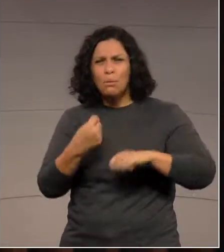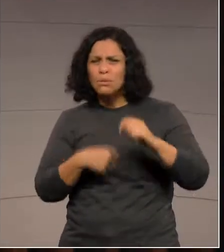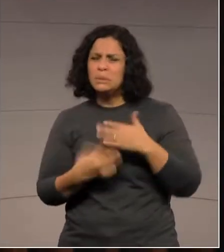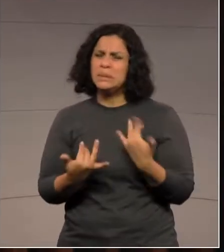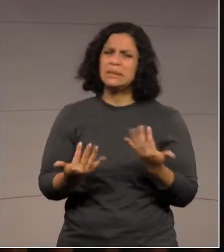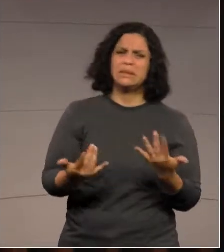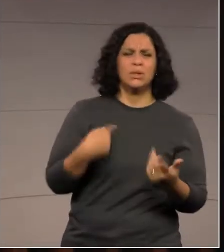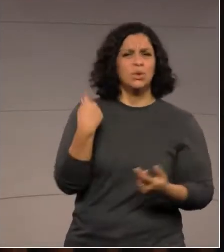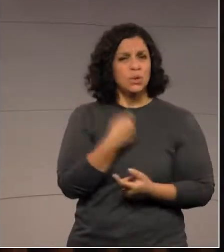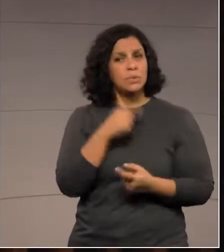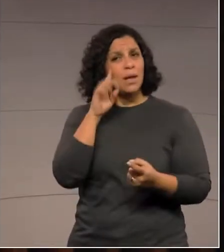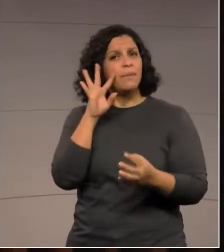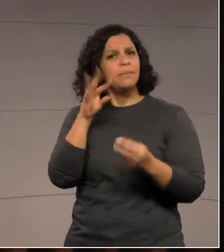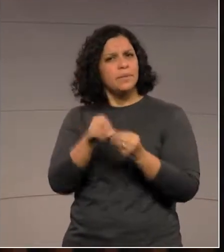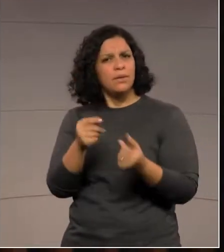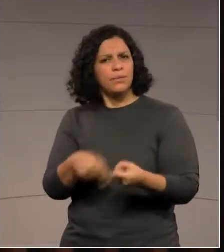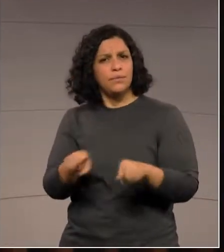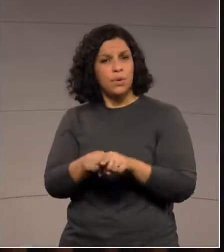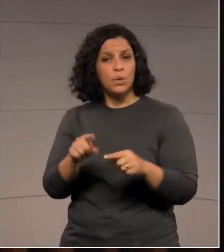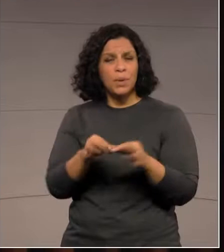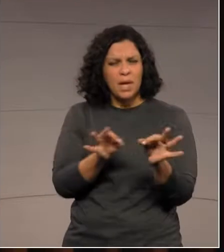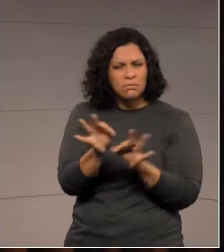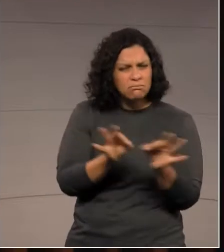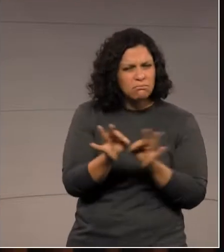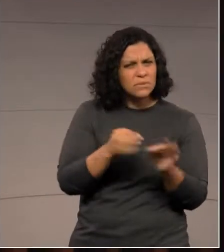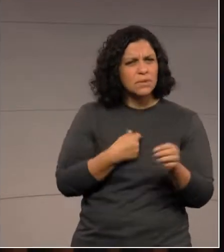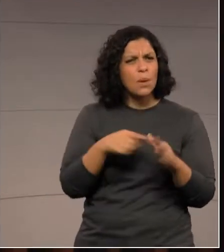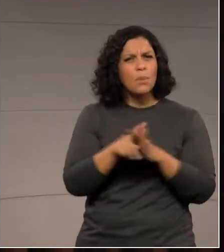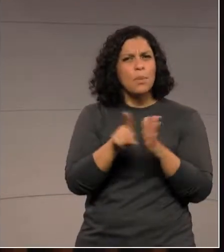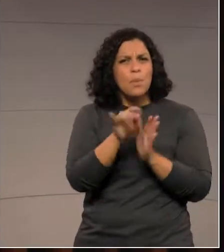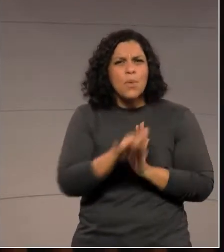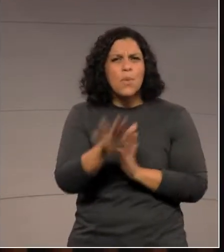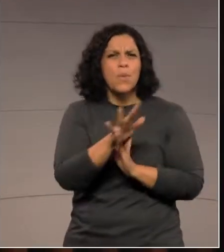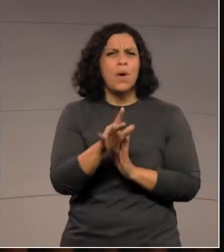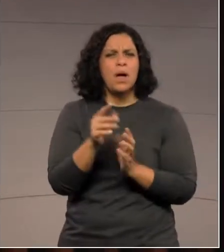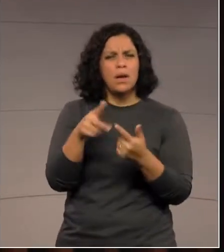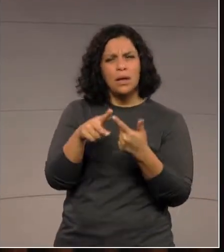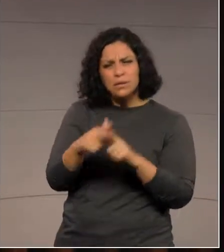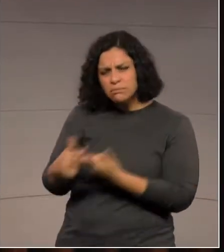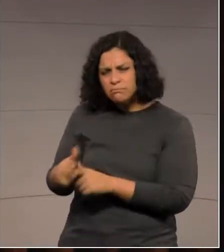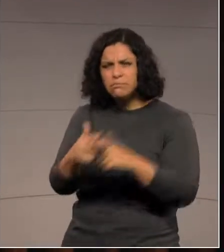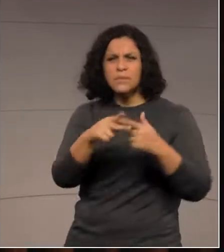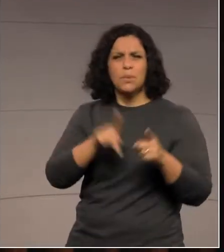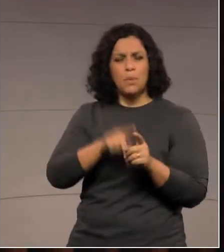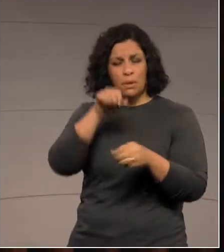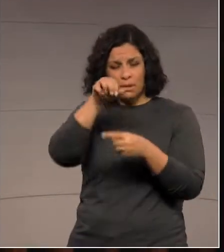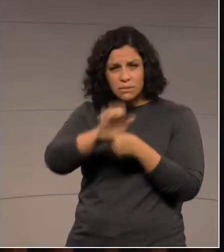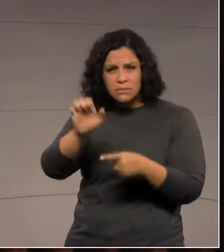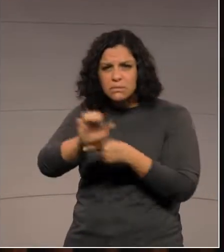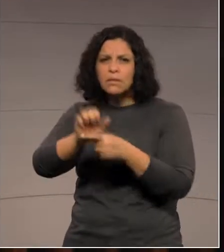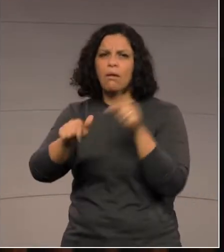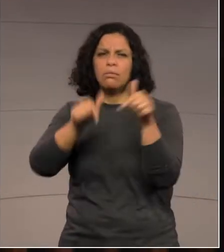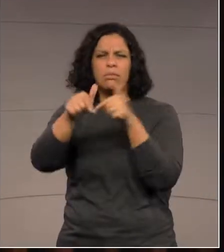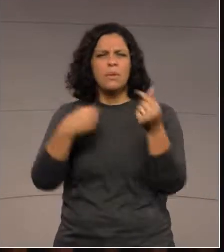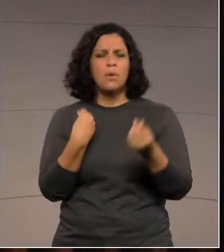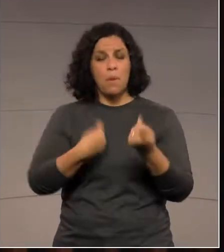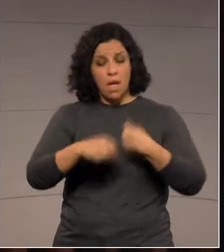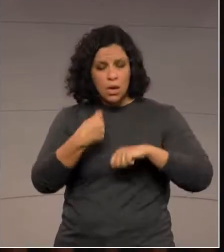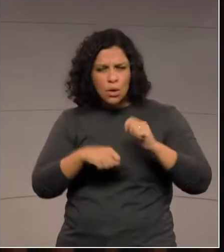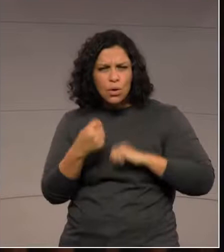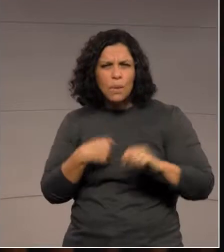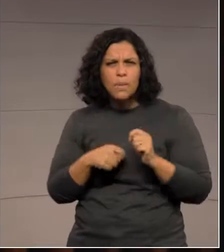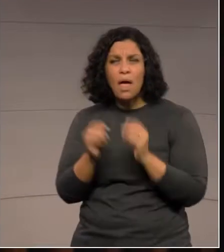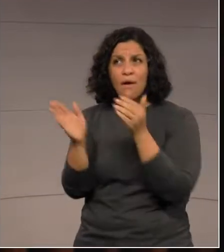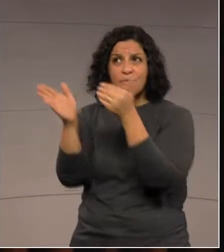que a gente deve repensar, esse é o tipo de ajuste na estrutura do Estado que a gente deve repensar, reavaliar. Se, de fato, essa economia,